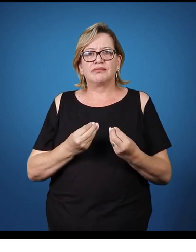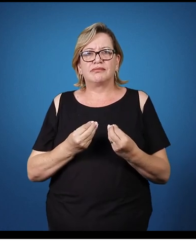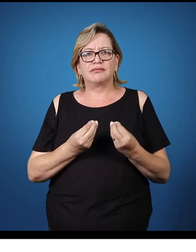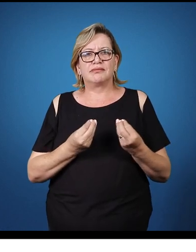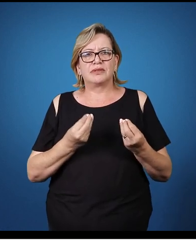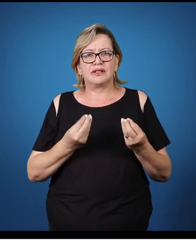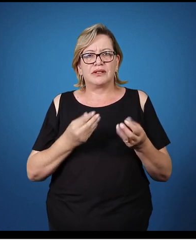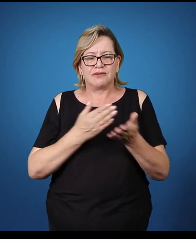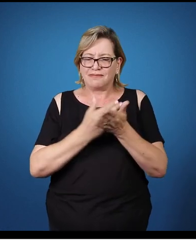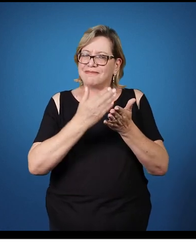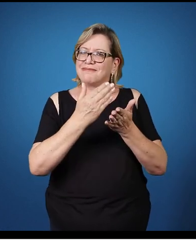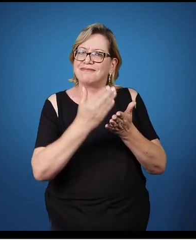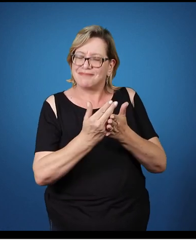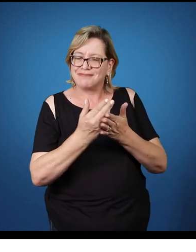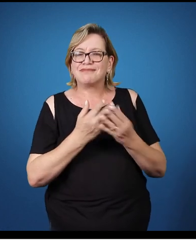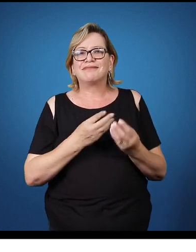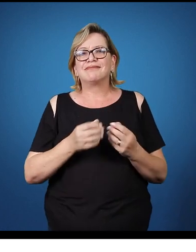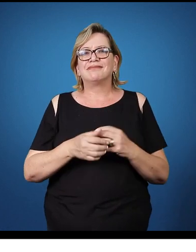Vamos lá.